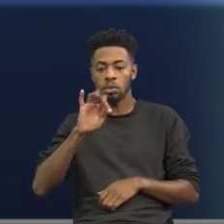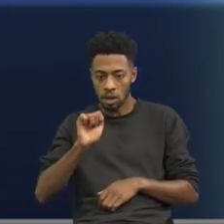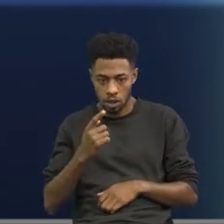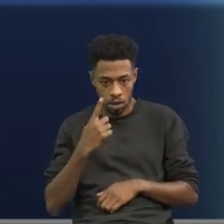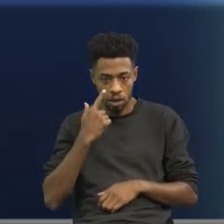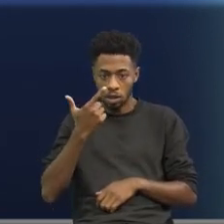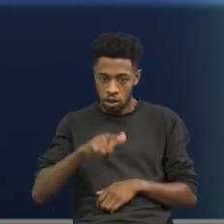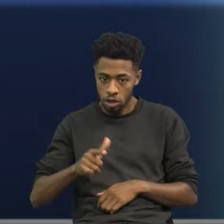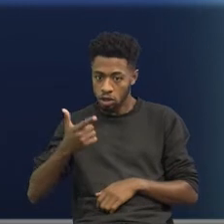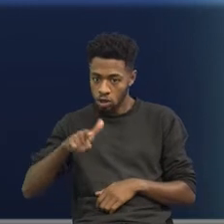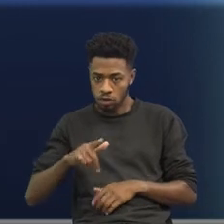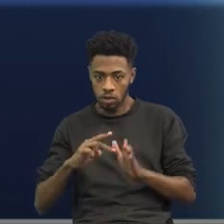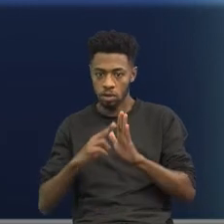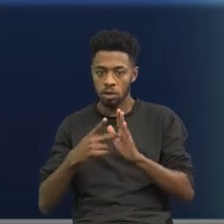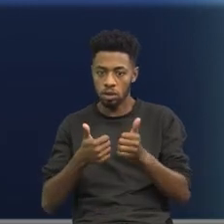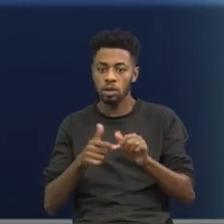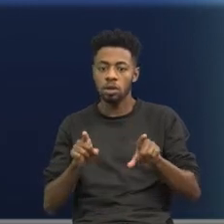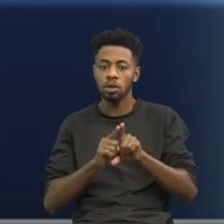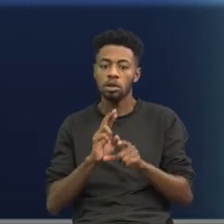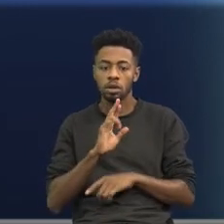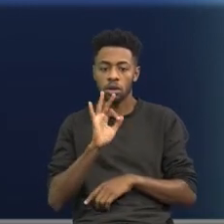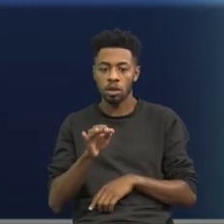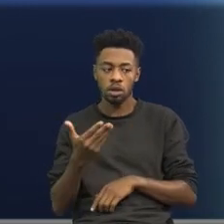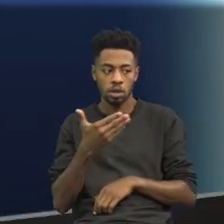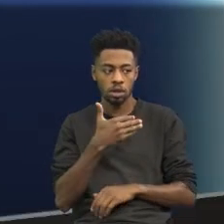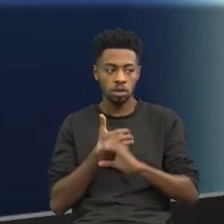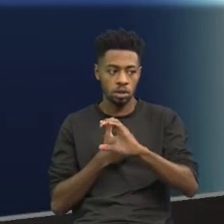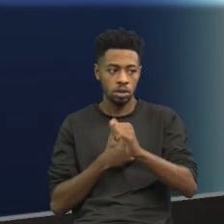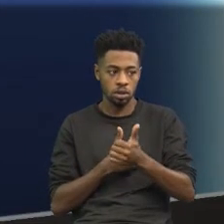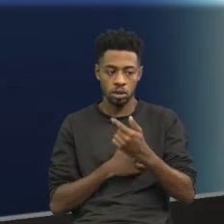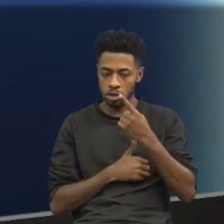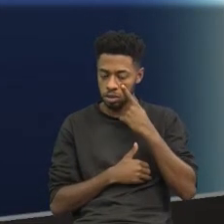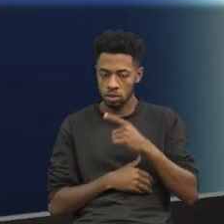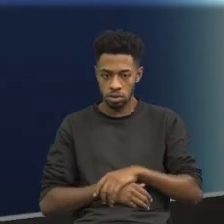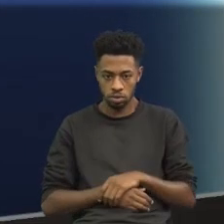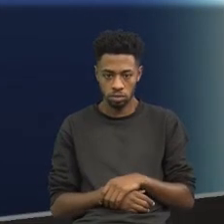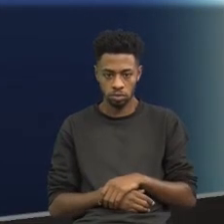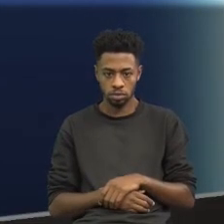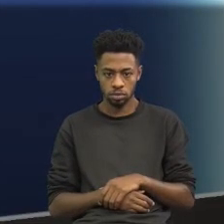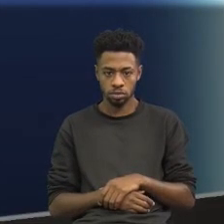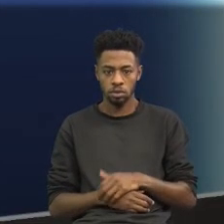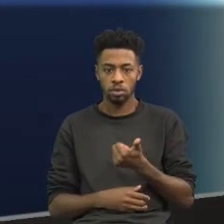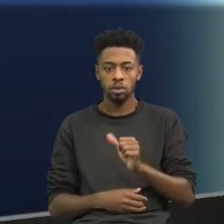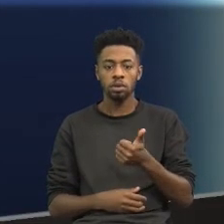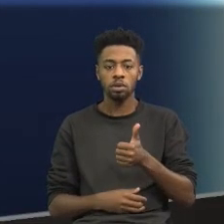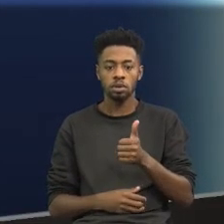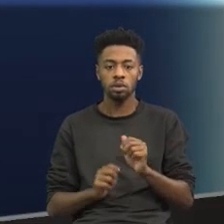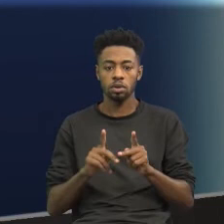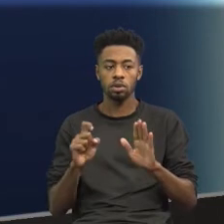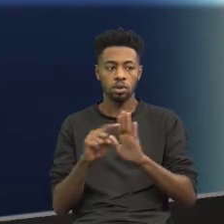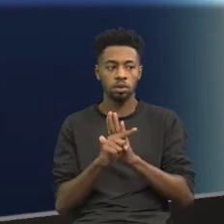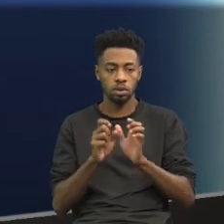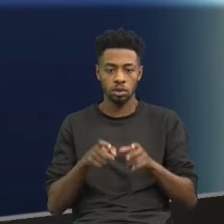a repetição. Se é de novo, é repetição. Então, a alternativa C responde à décima primeira questão.